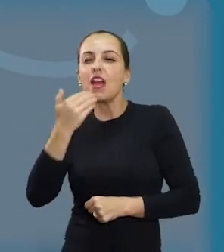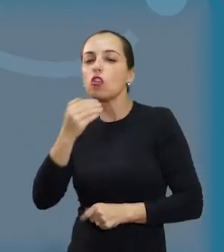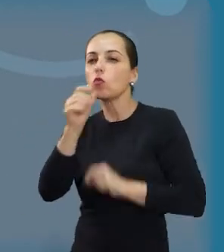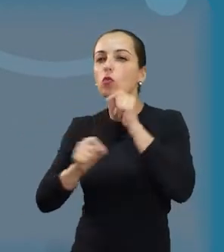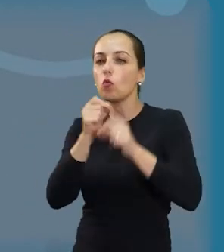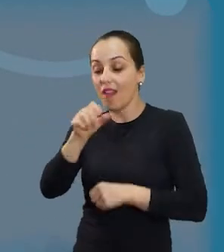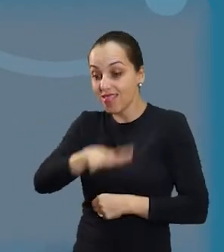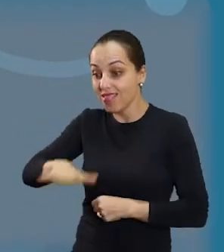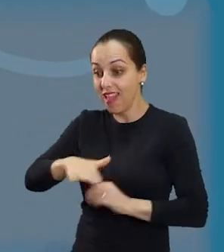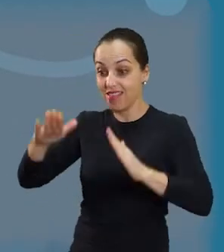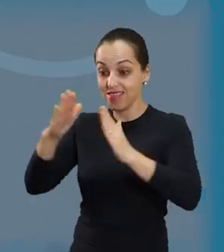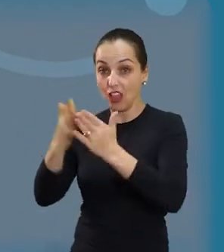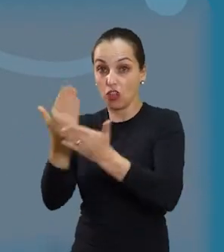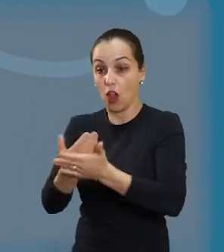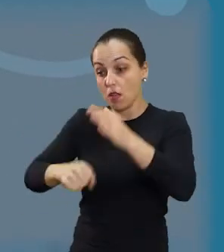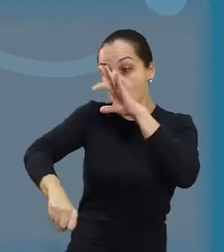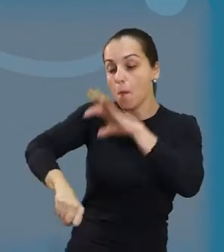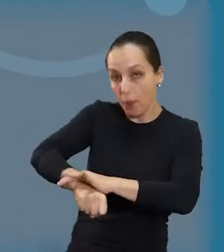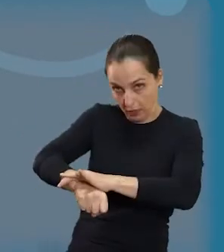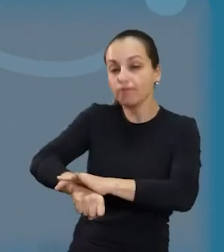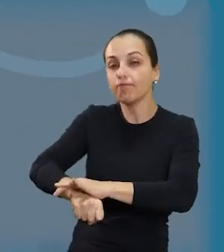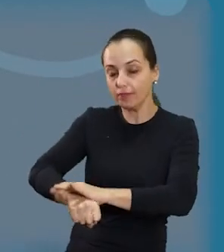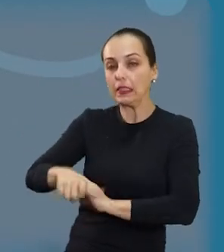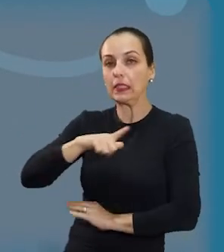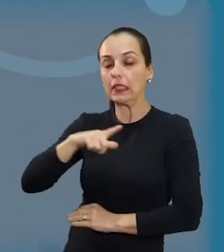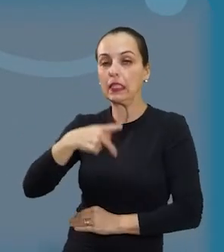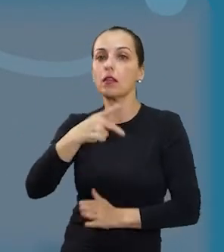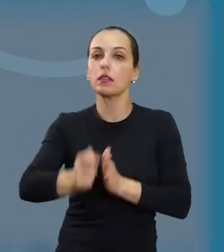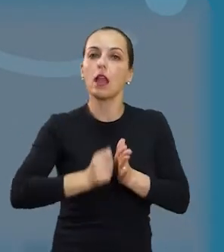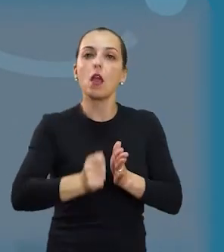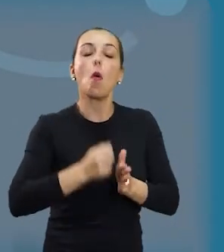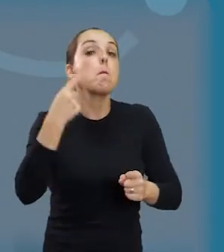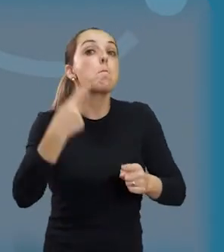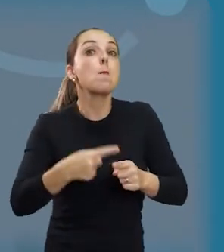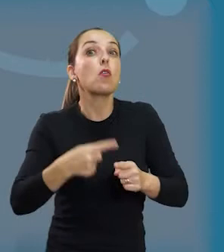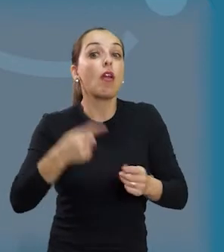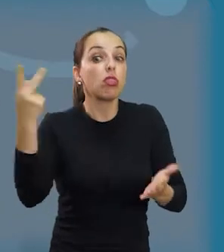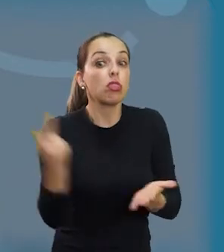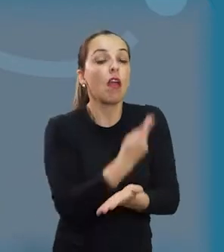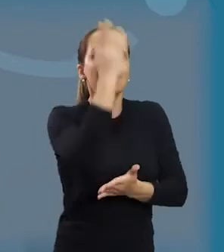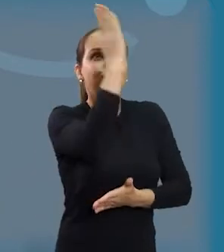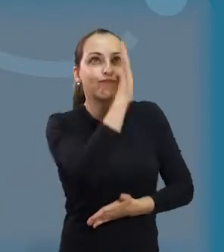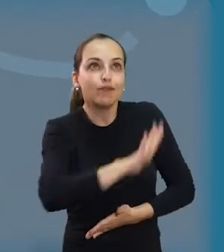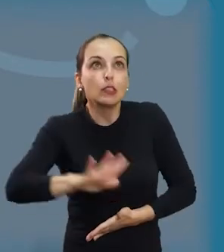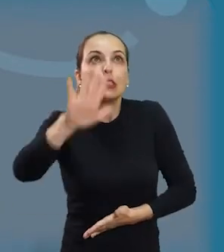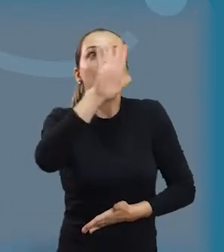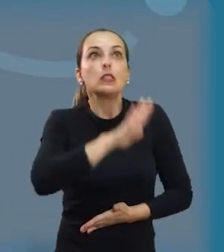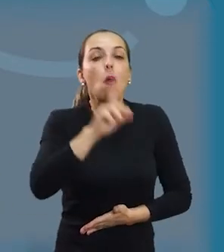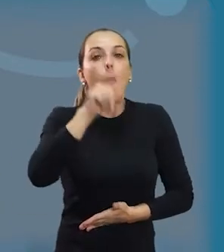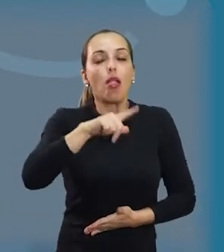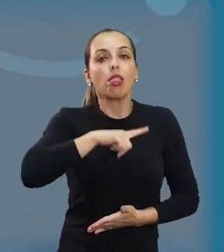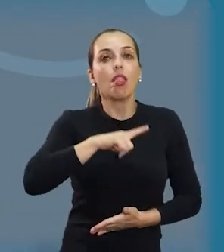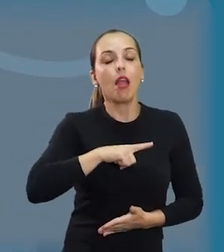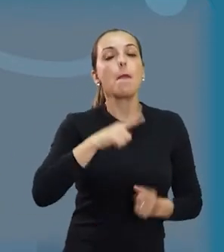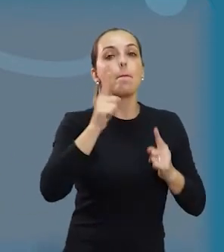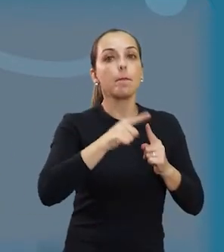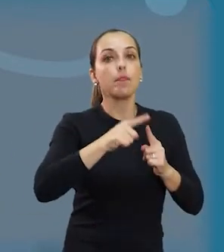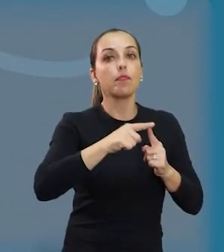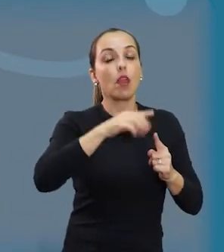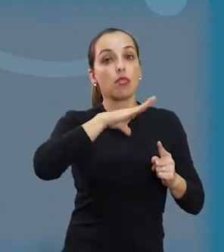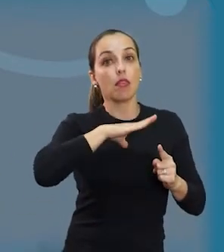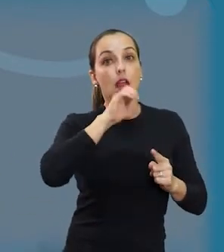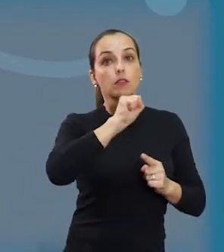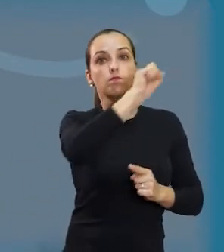solicitamos melhorias na segurança das unidades escolares, tendo em vista os acidentes que aconteceram no nosso país,